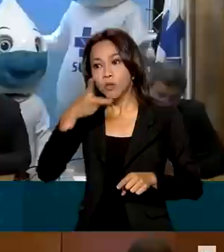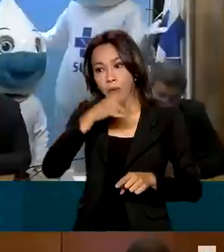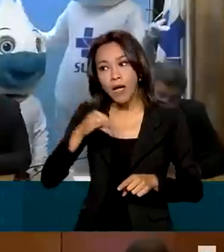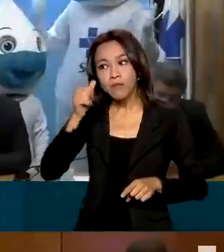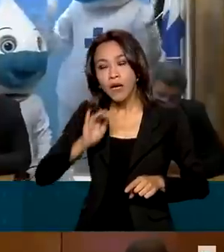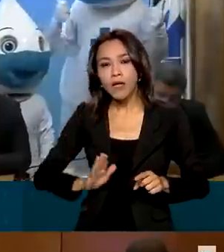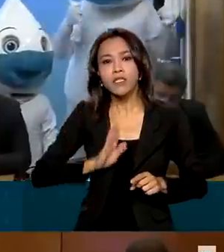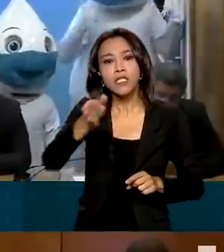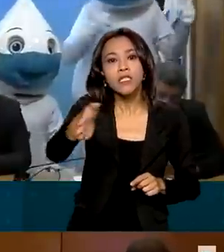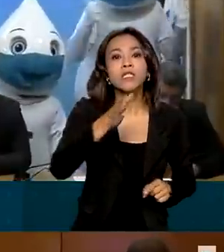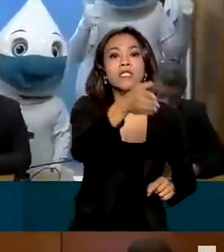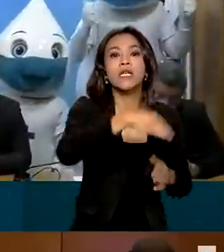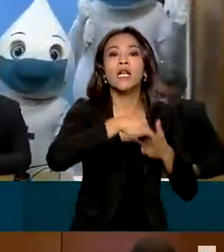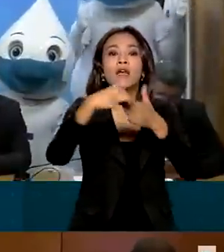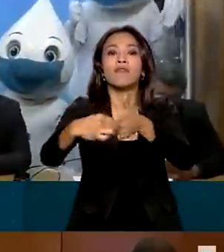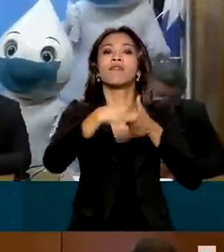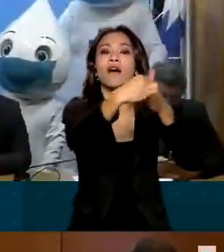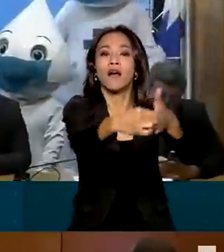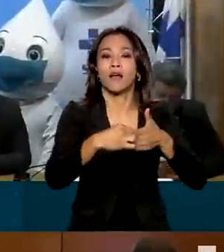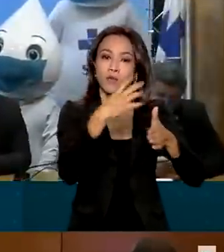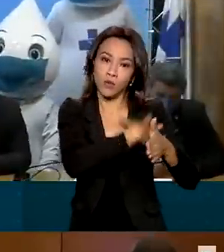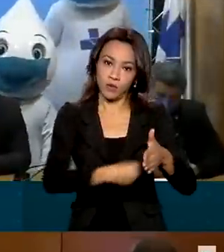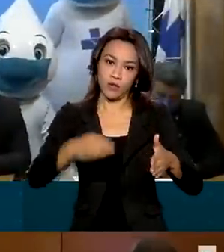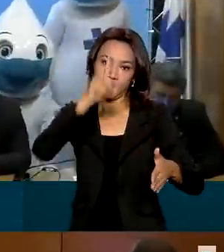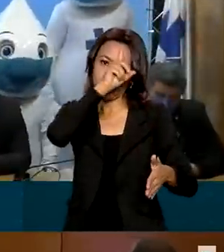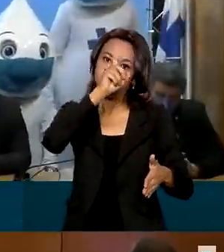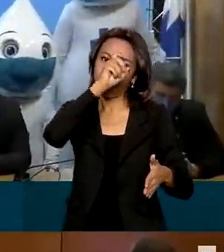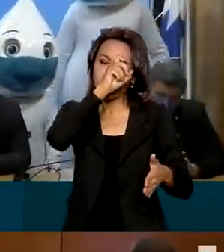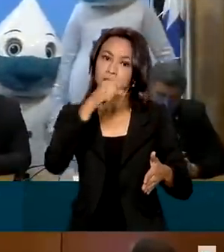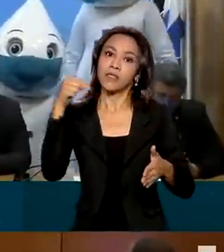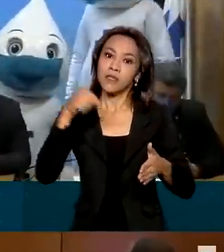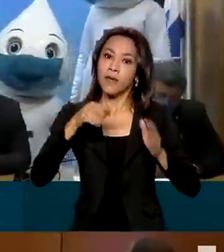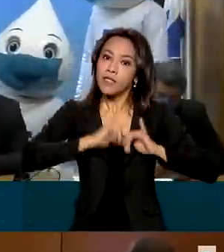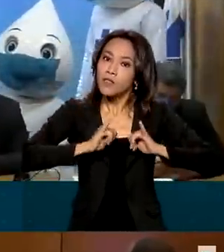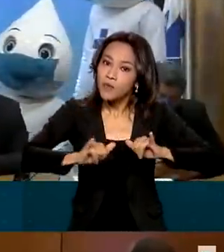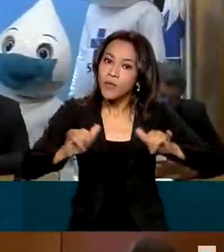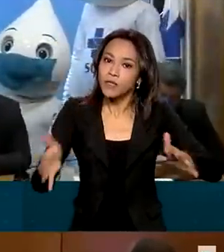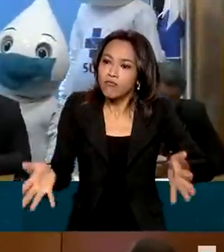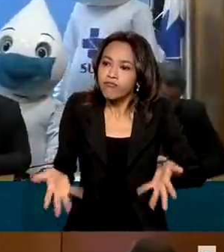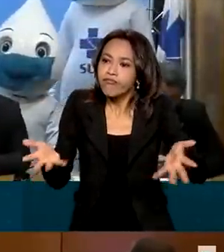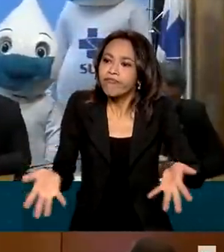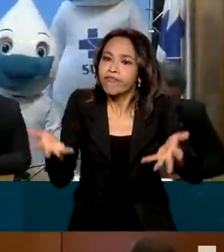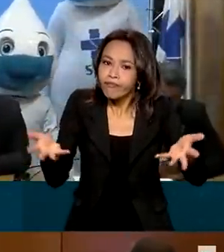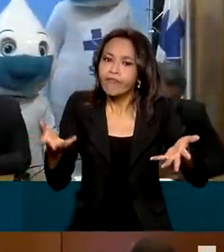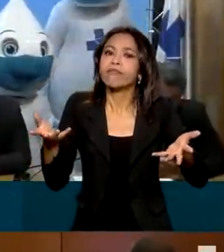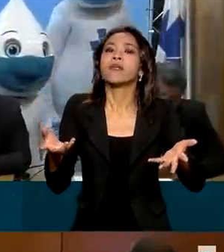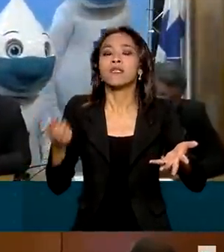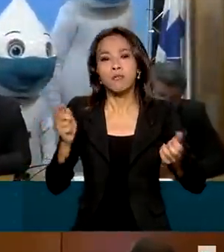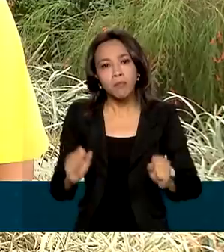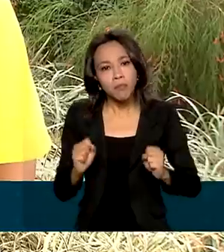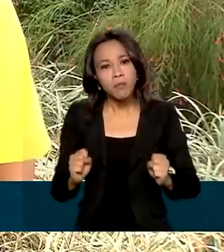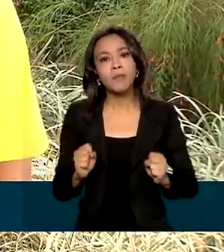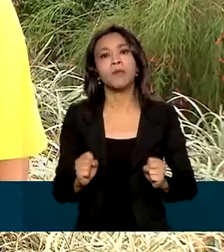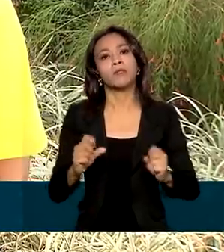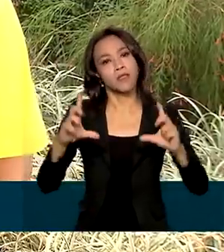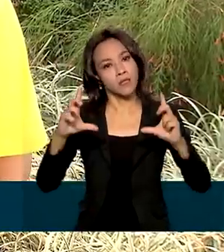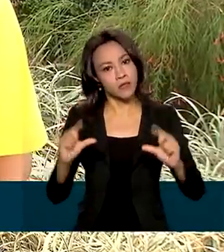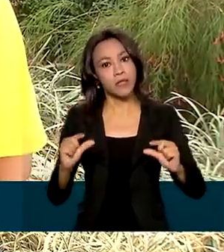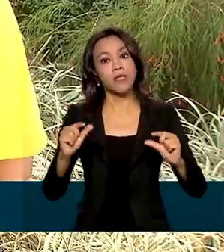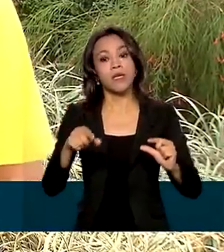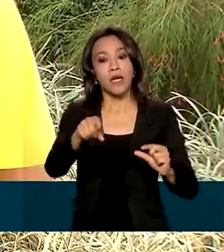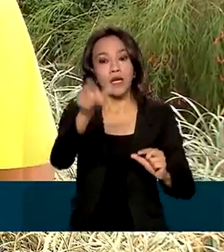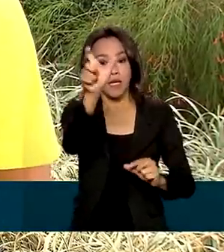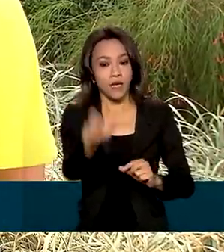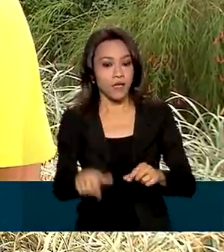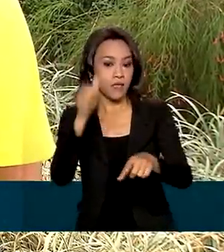dificuldades. Então, a campanha mostra e dá a possibilidade para que essas idas sejam reduzidas ao máximo. A bombeira